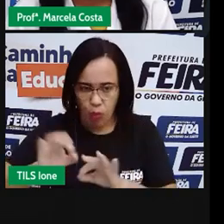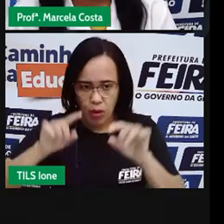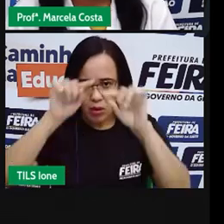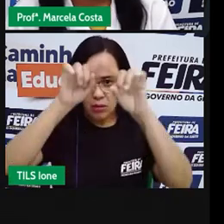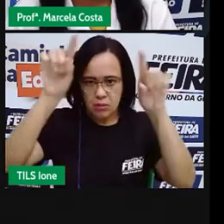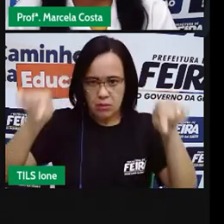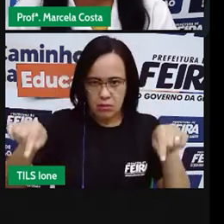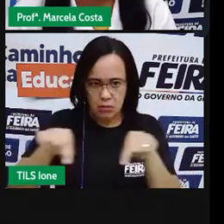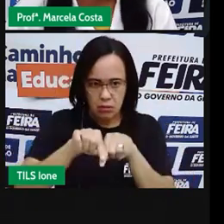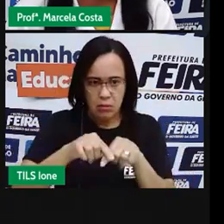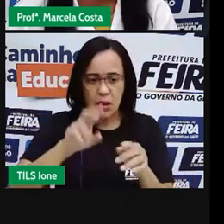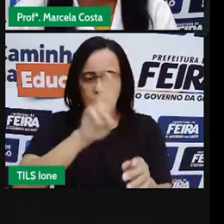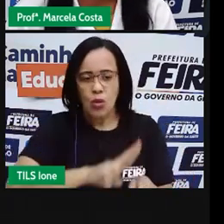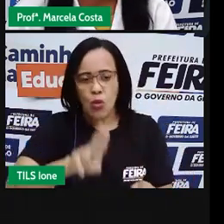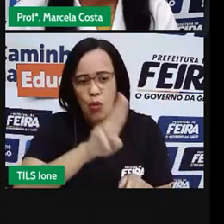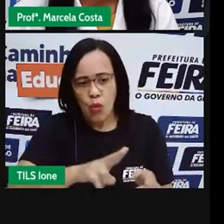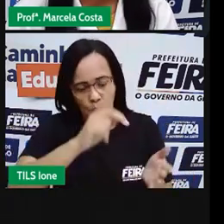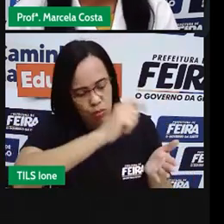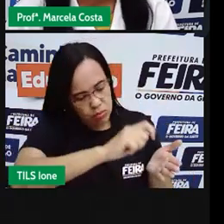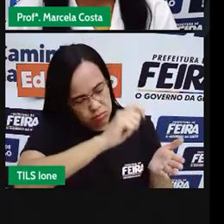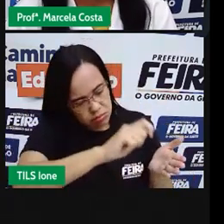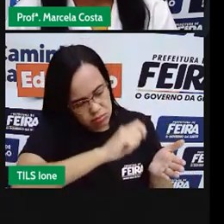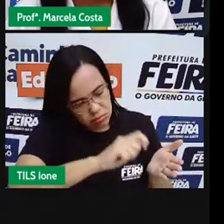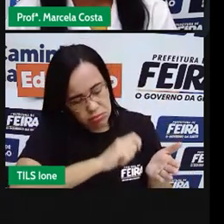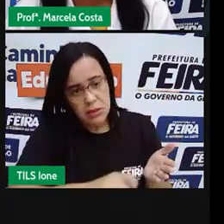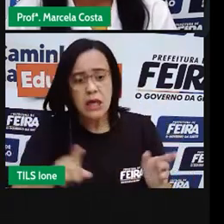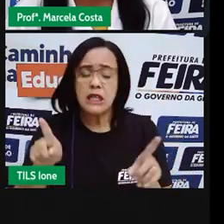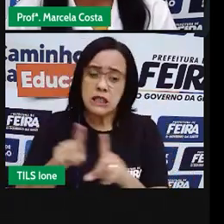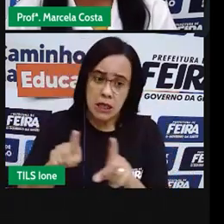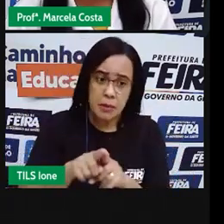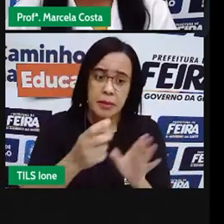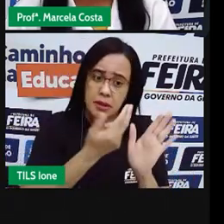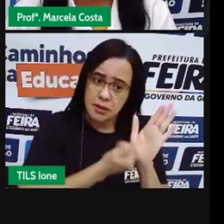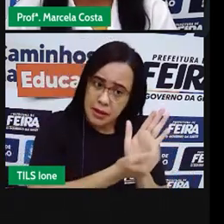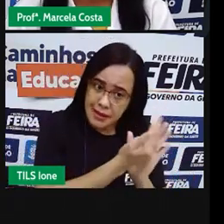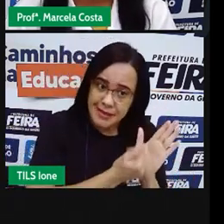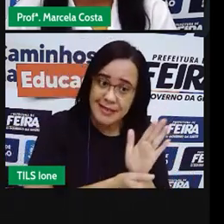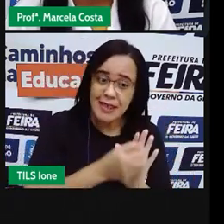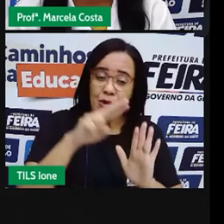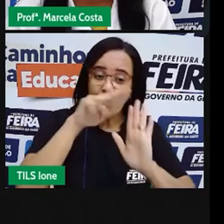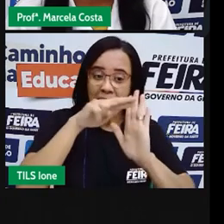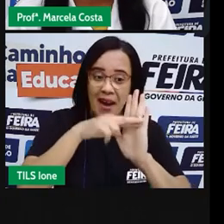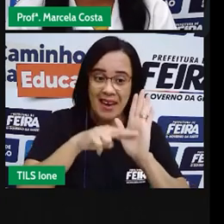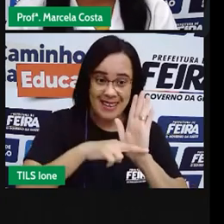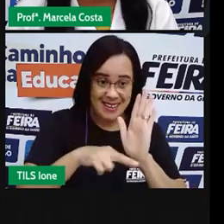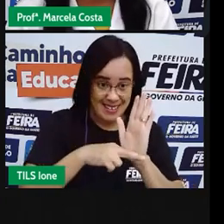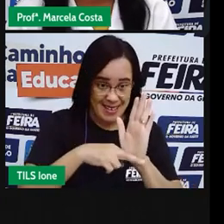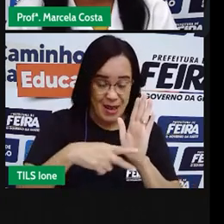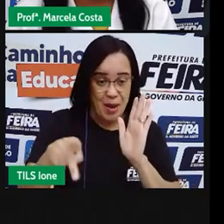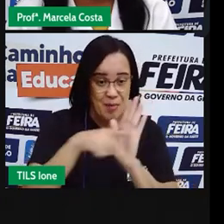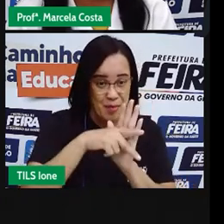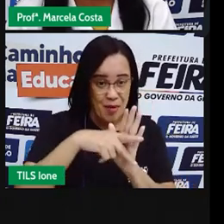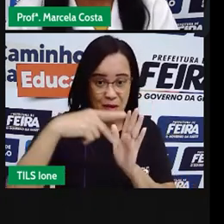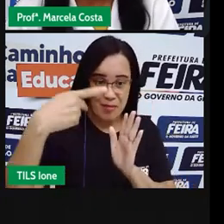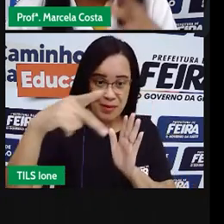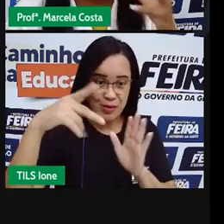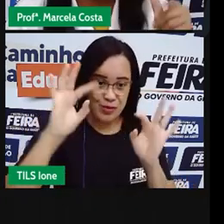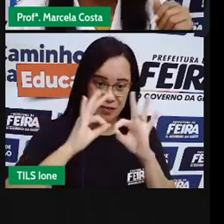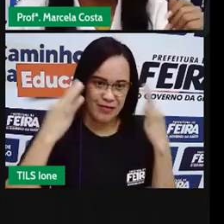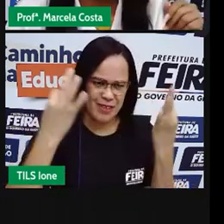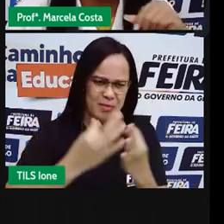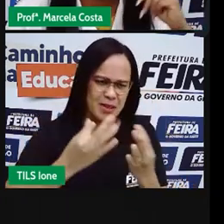utilizando a escrita e da lei com regras de convivência que foram decididas por você e seus familiares.